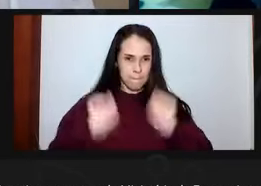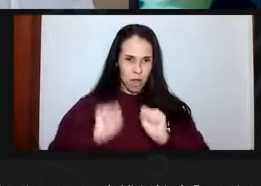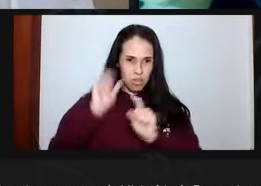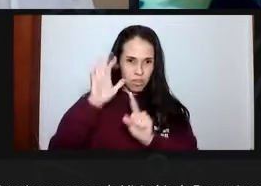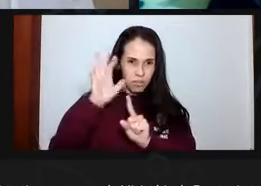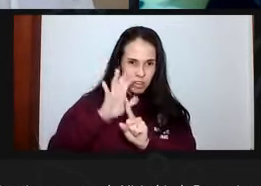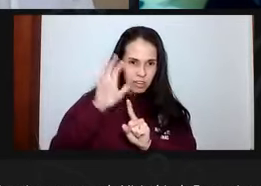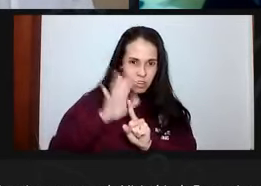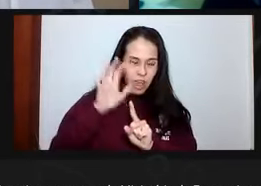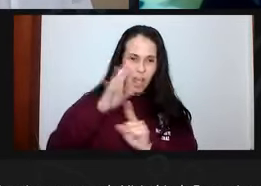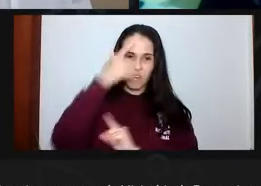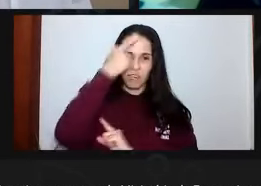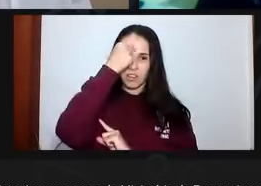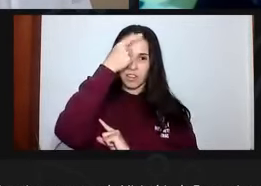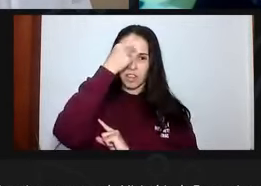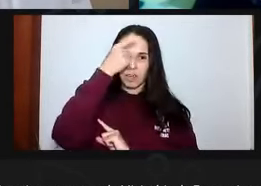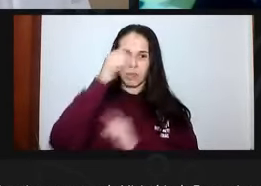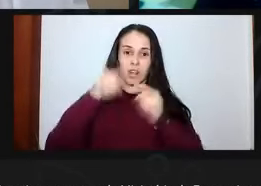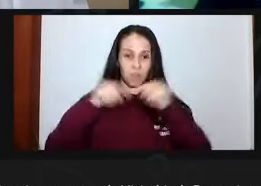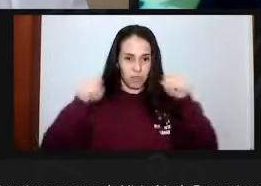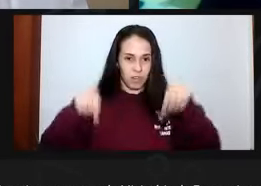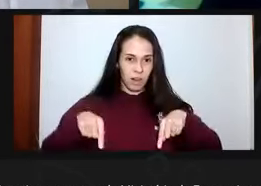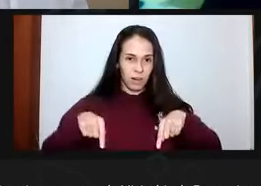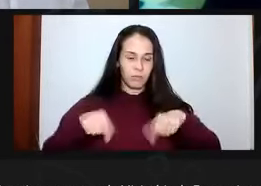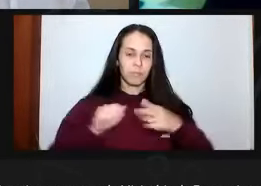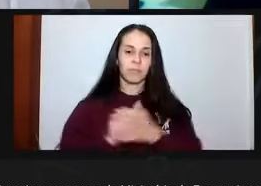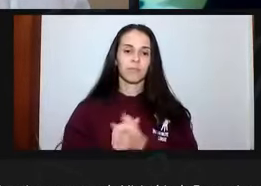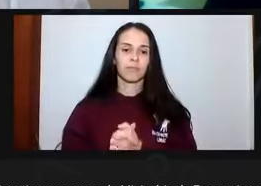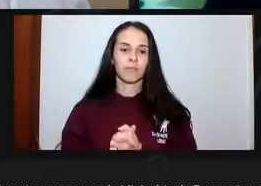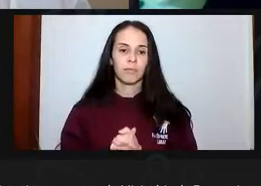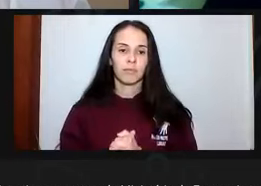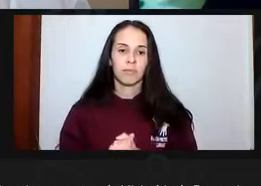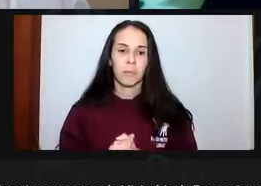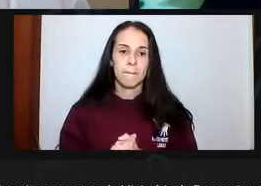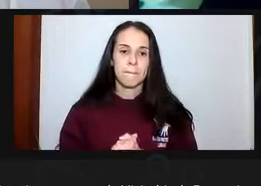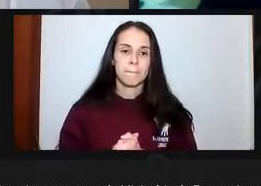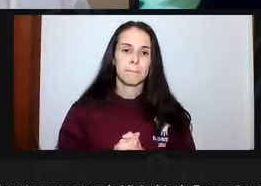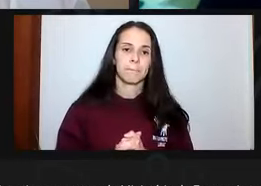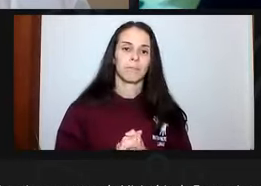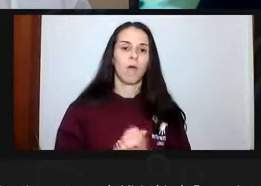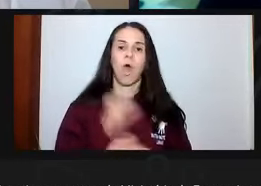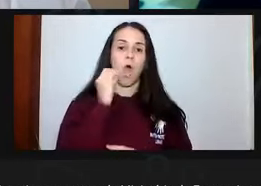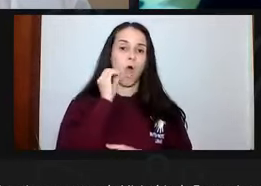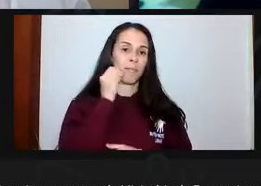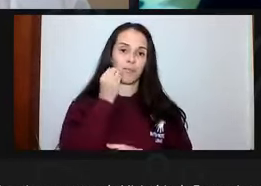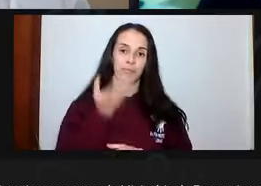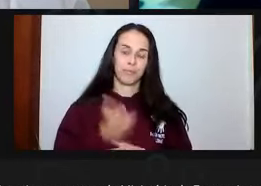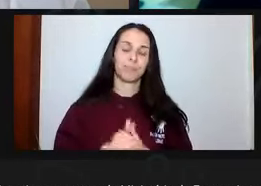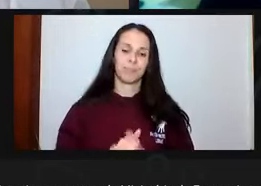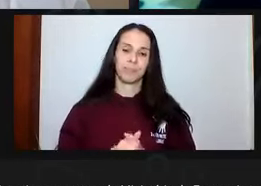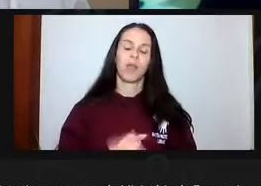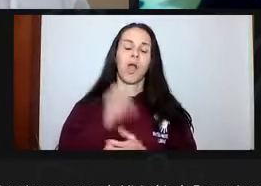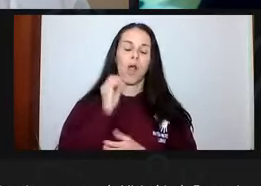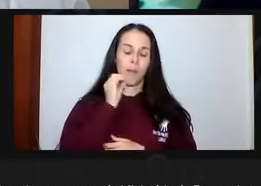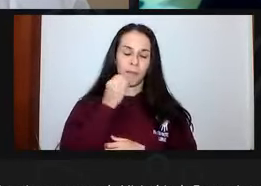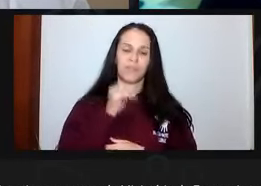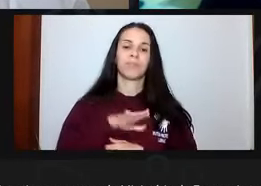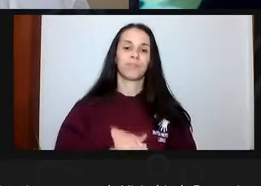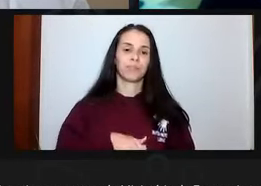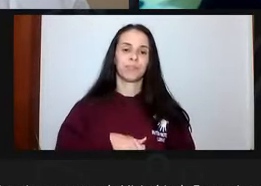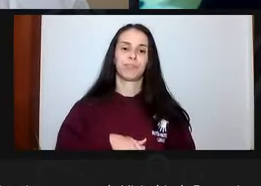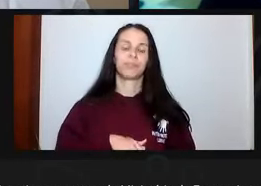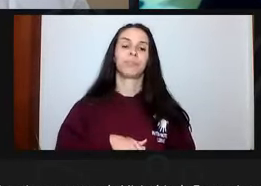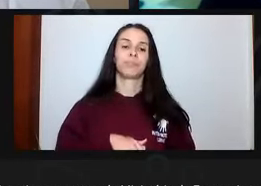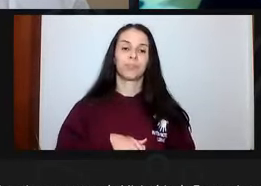impactar o FSM e servidores? Não tenho dúvida, não tenho dúvida. Olha